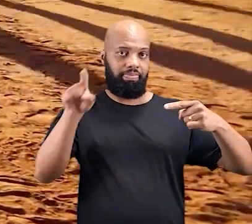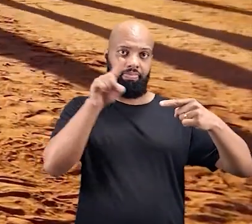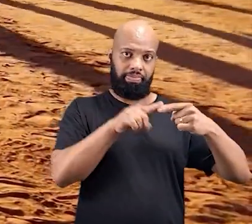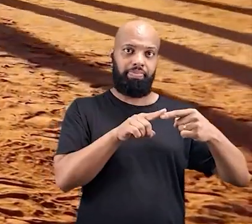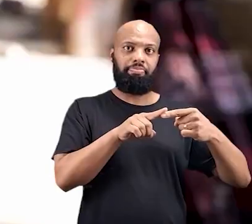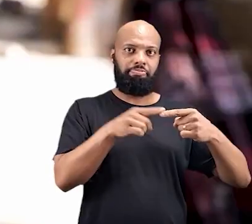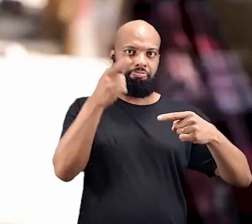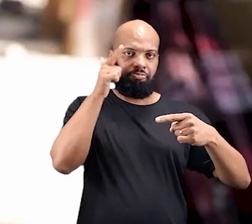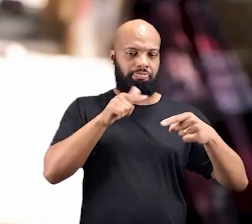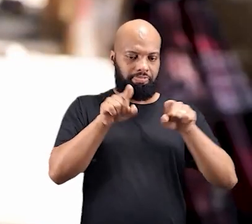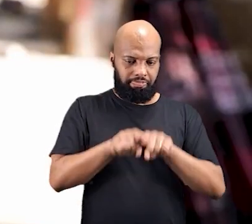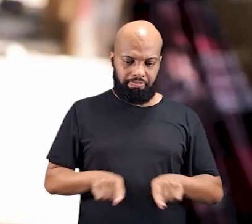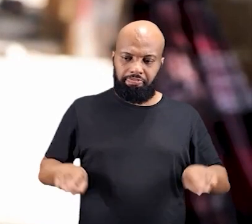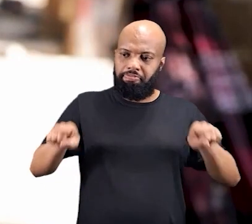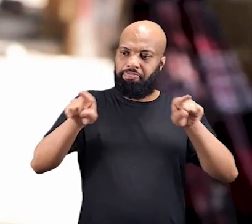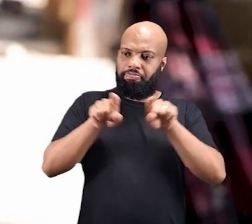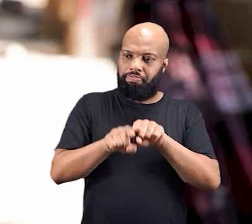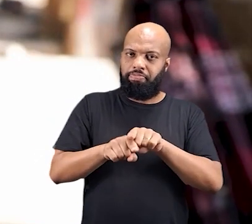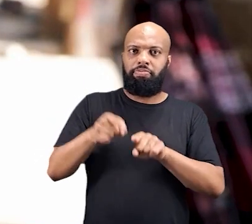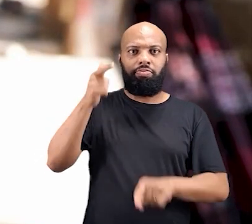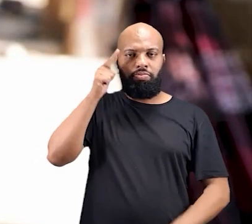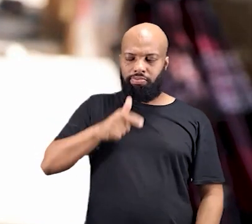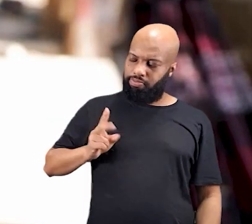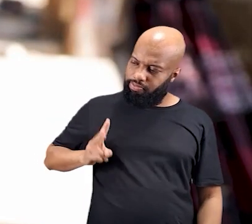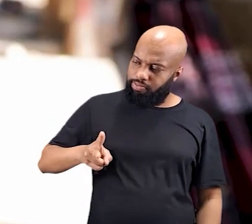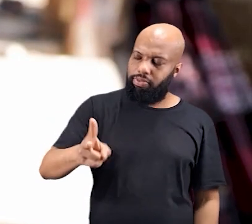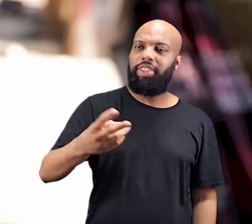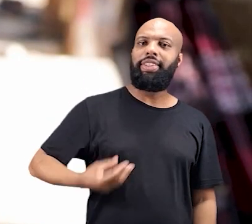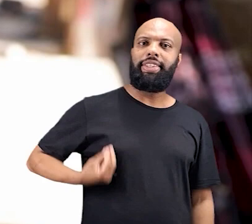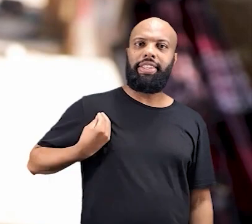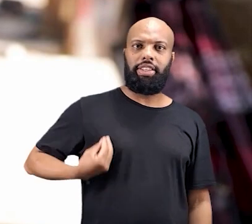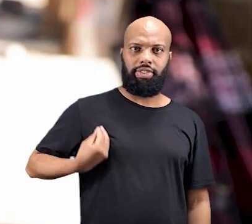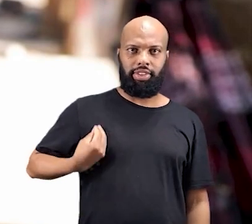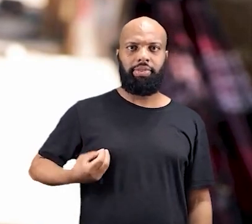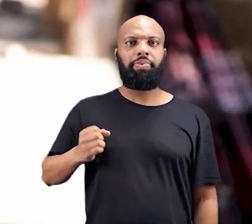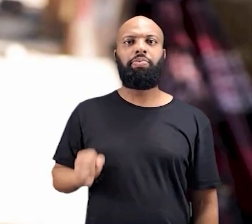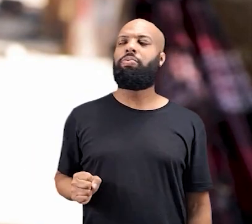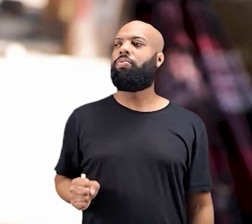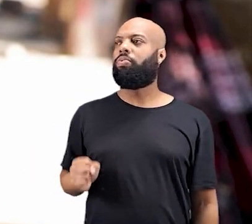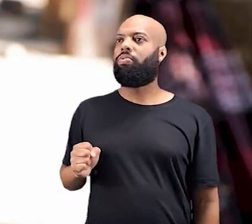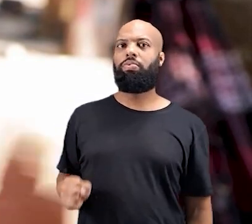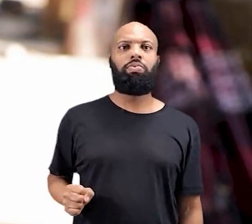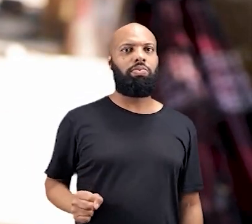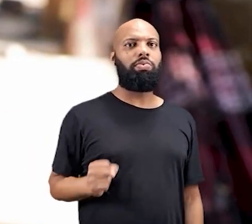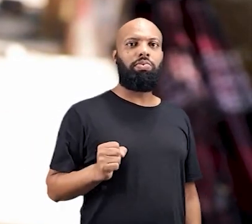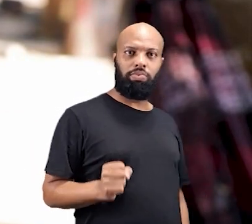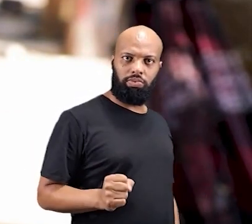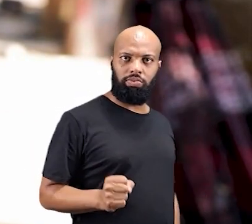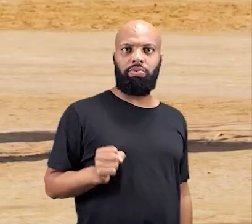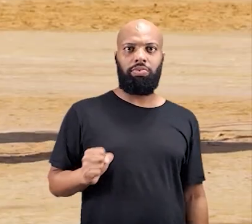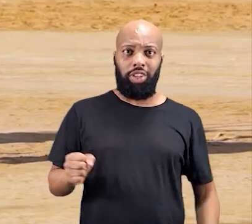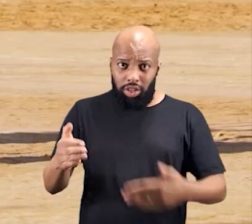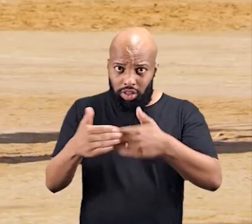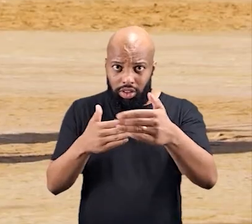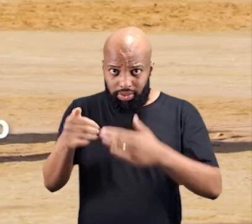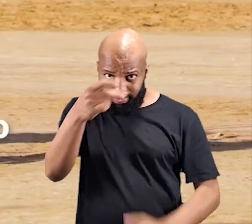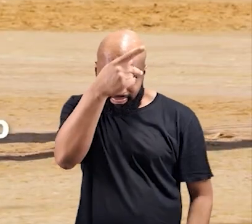Não é qualquer um que faz Kwarup. Cacique, cacica, pajé.